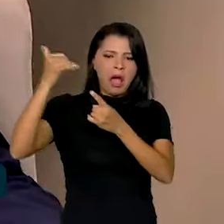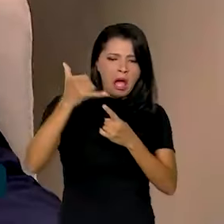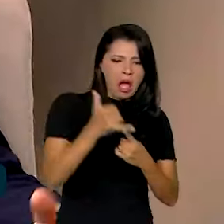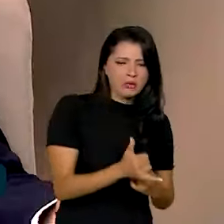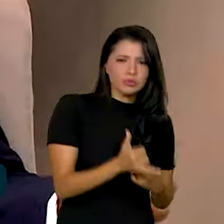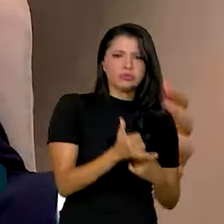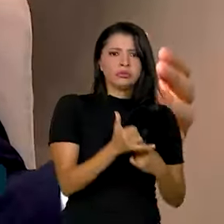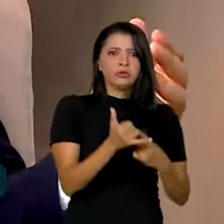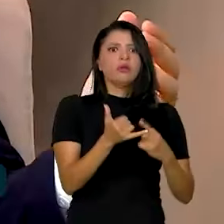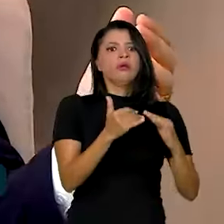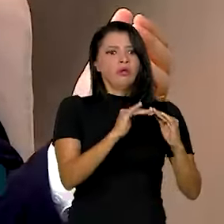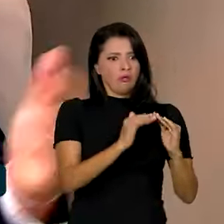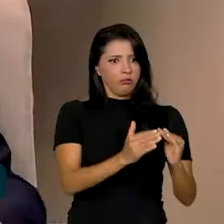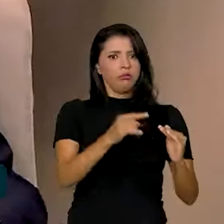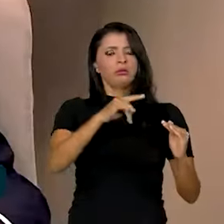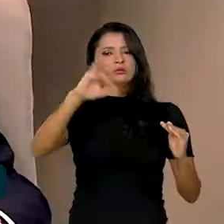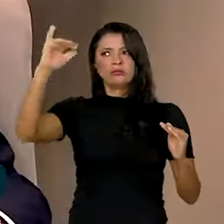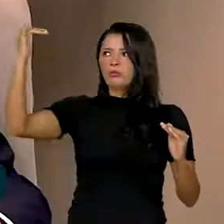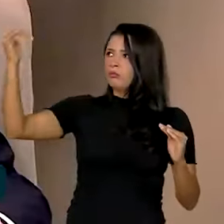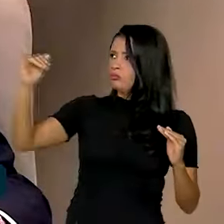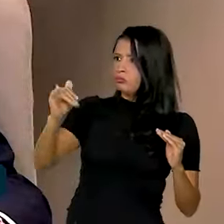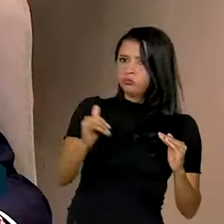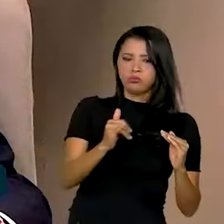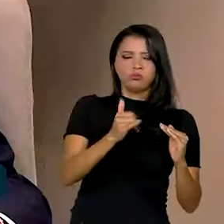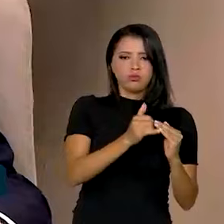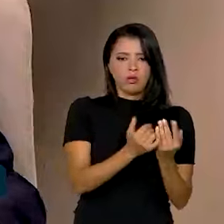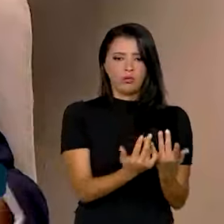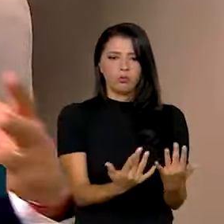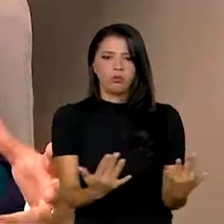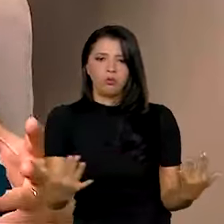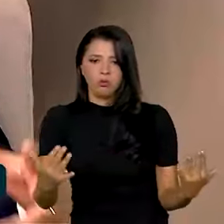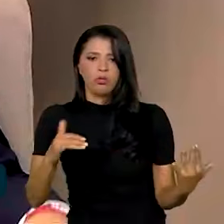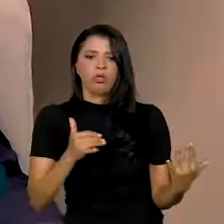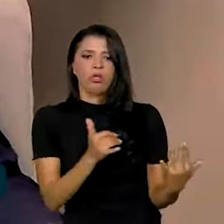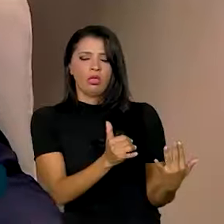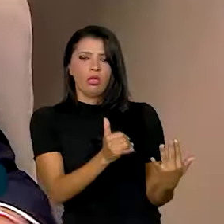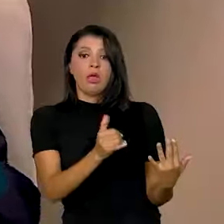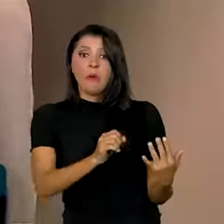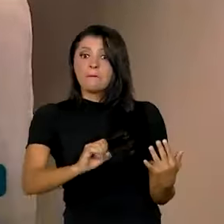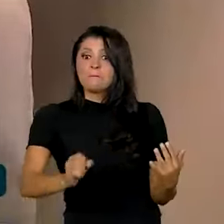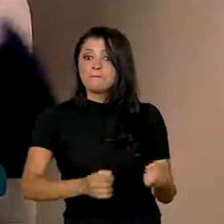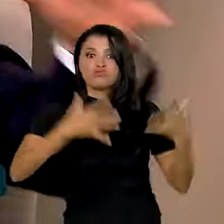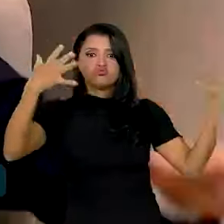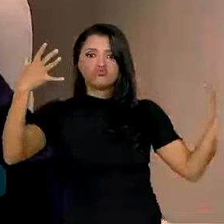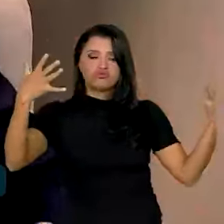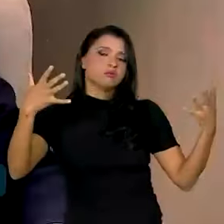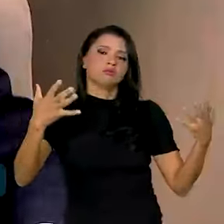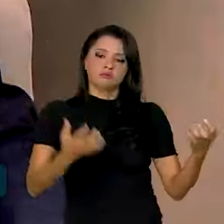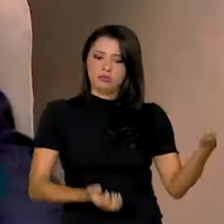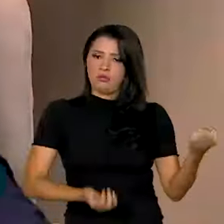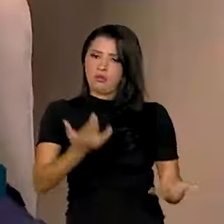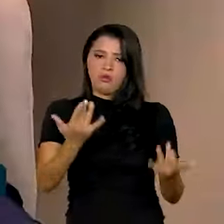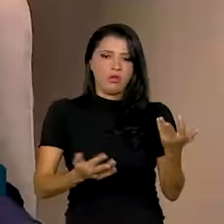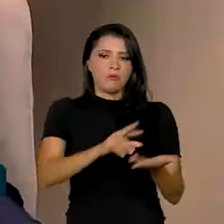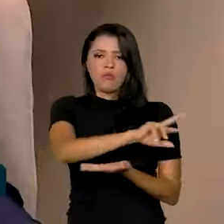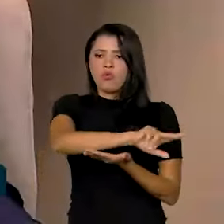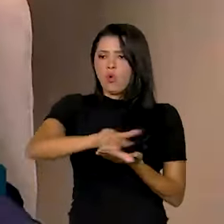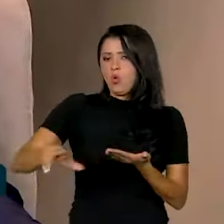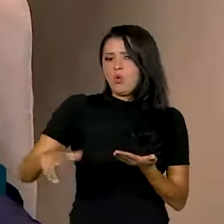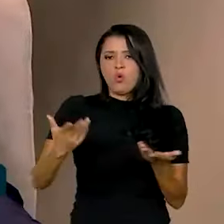elétrica. Essa descarga elétrica foi para secas e naquela explosão queimou vários